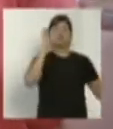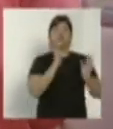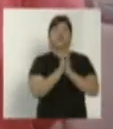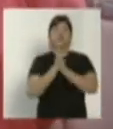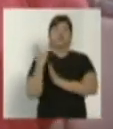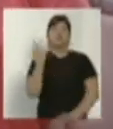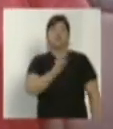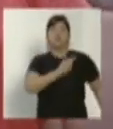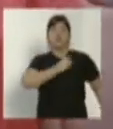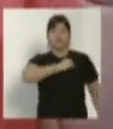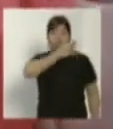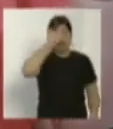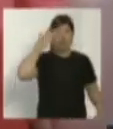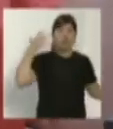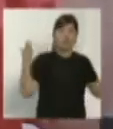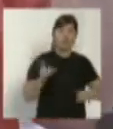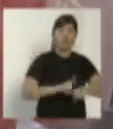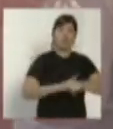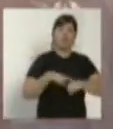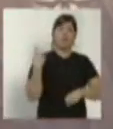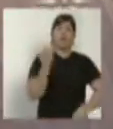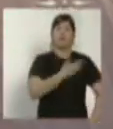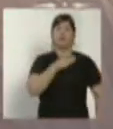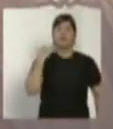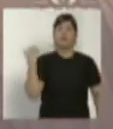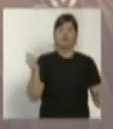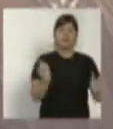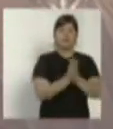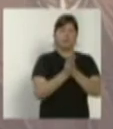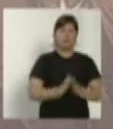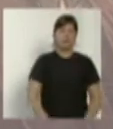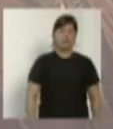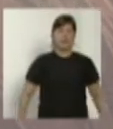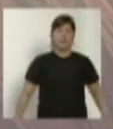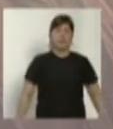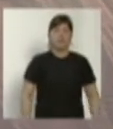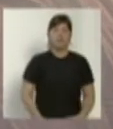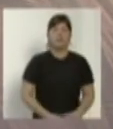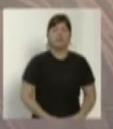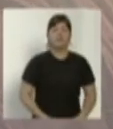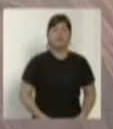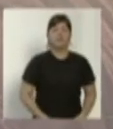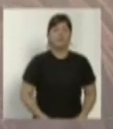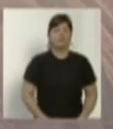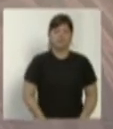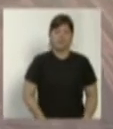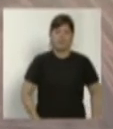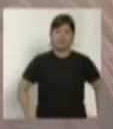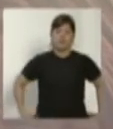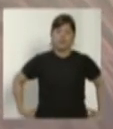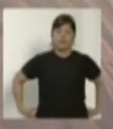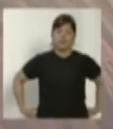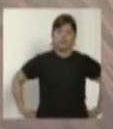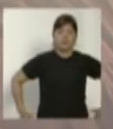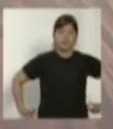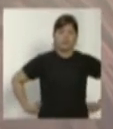Colgai por nós, pecadores, agora e na hora da nossa morte. Amém. Também, Pai, Filho